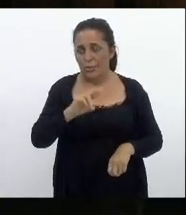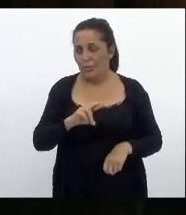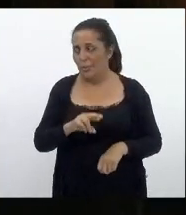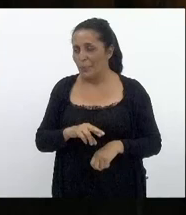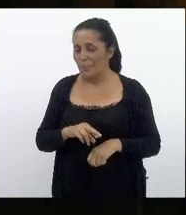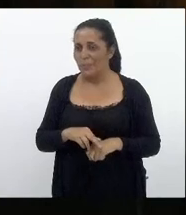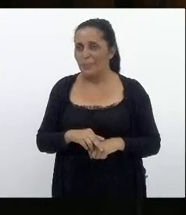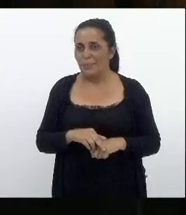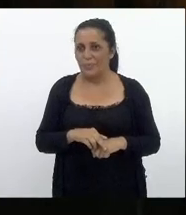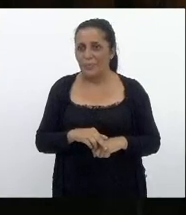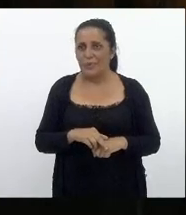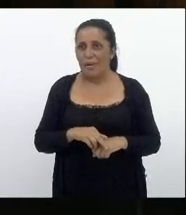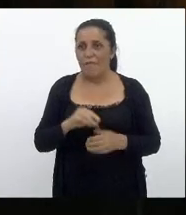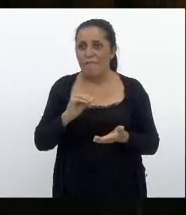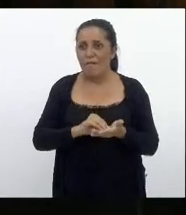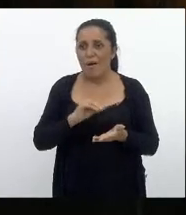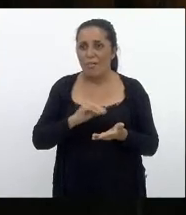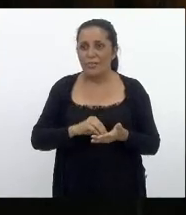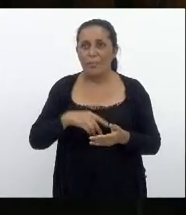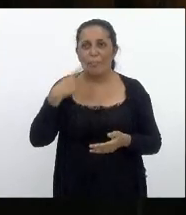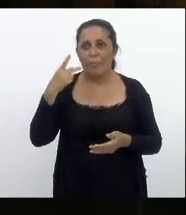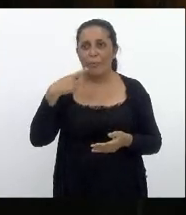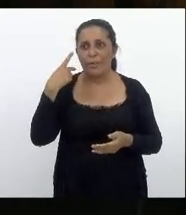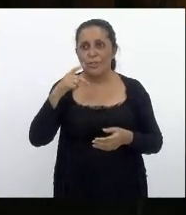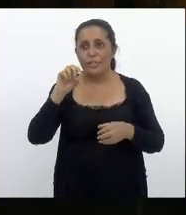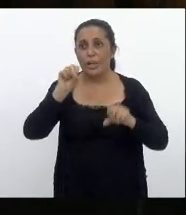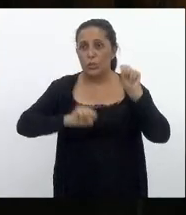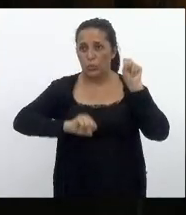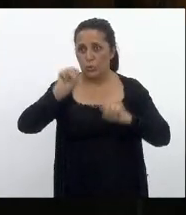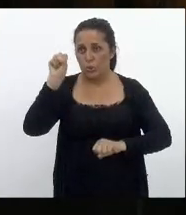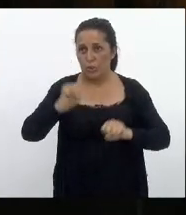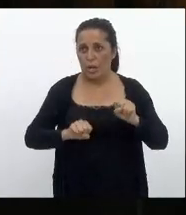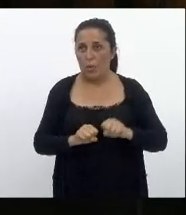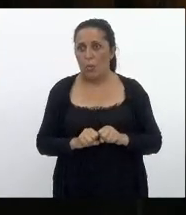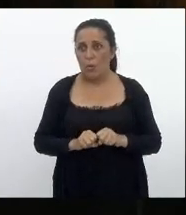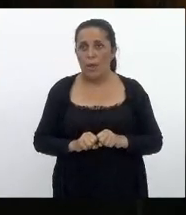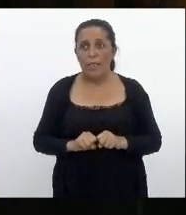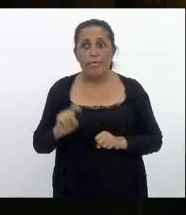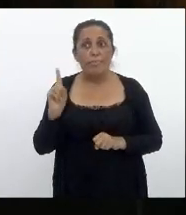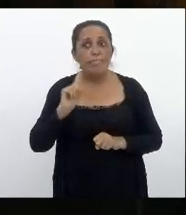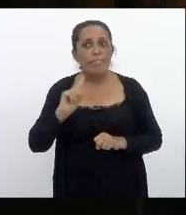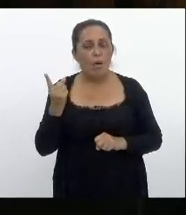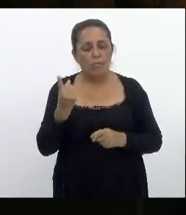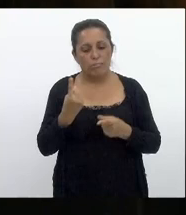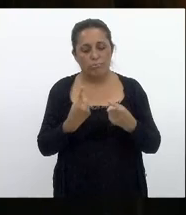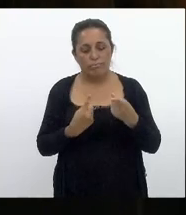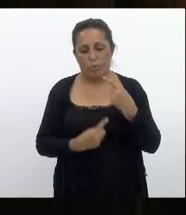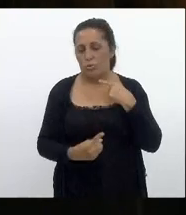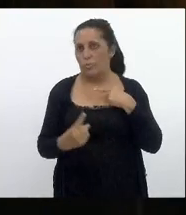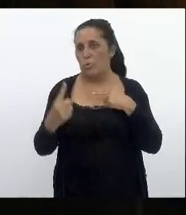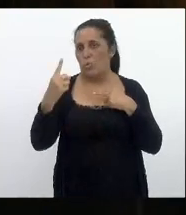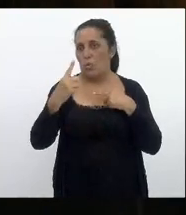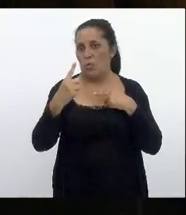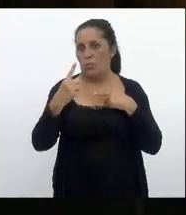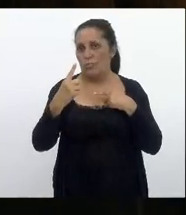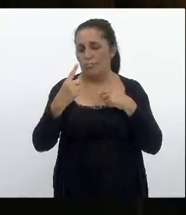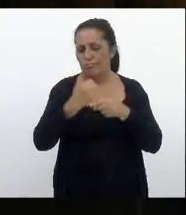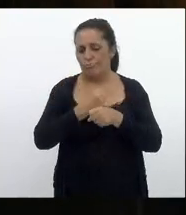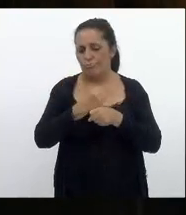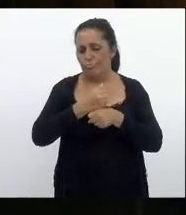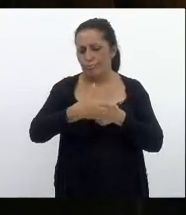política industrial ele não prosperou ao longo dos anos